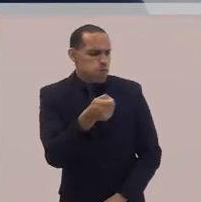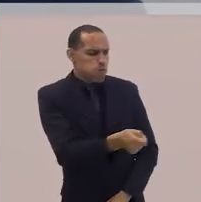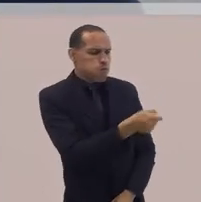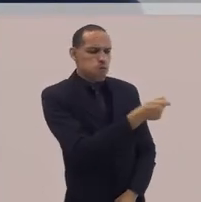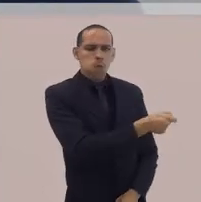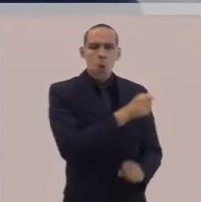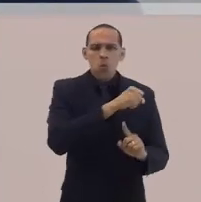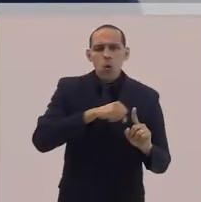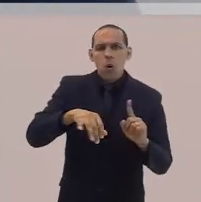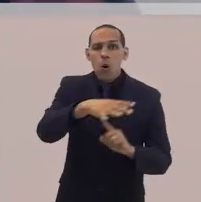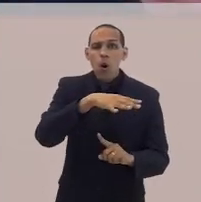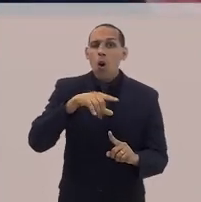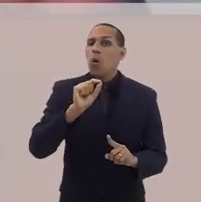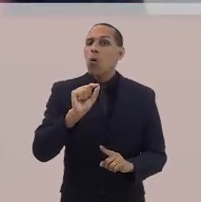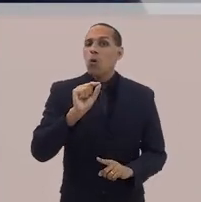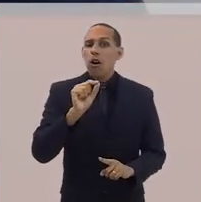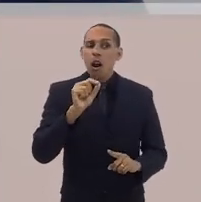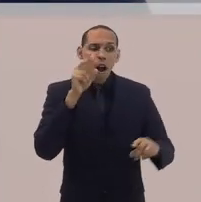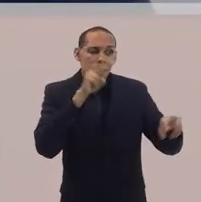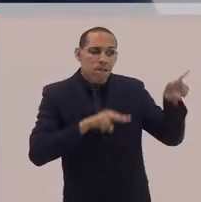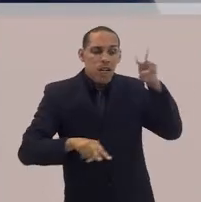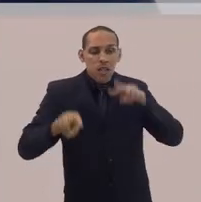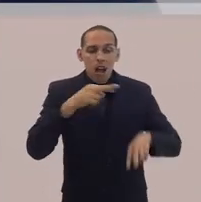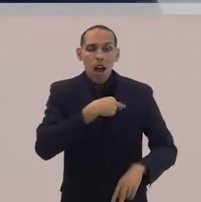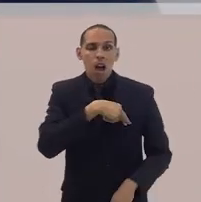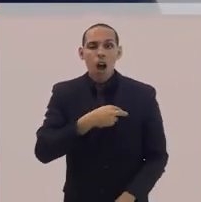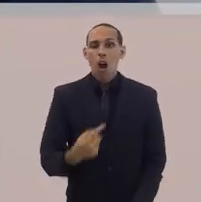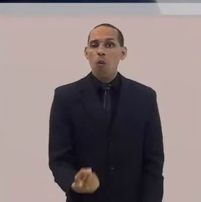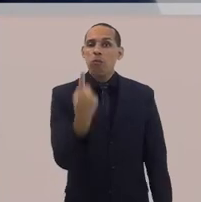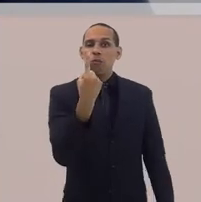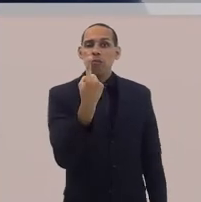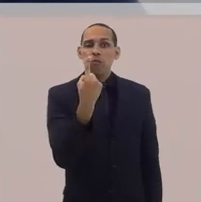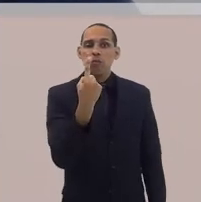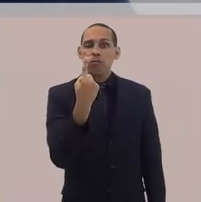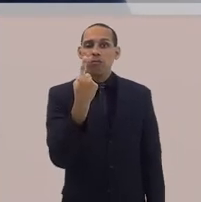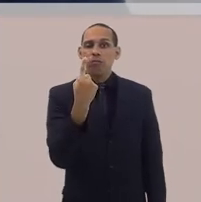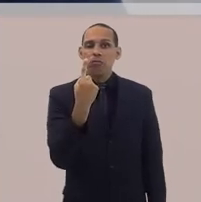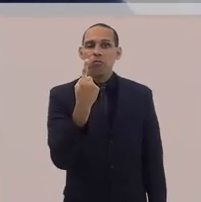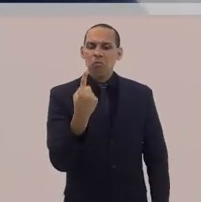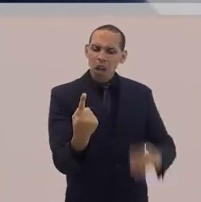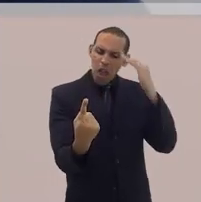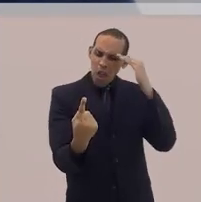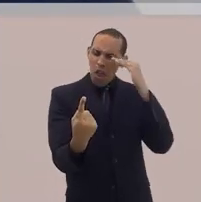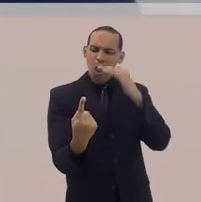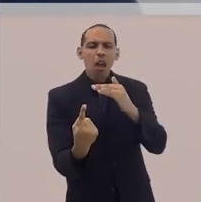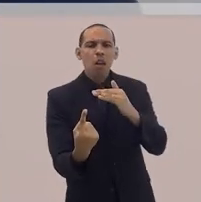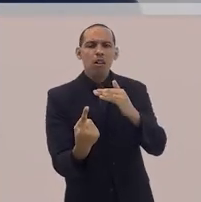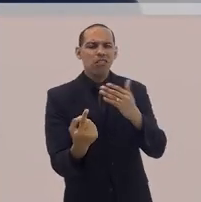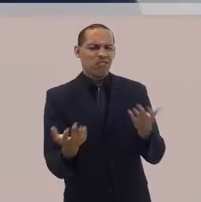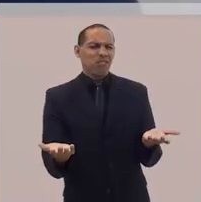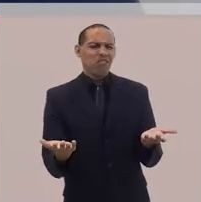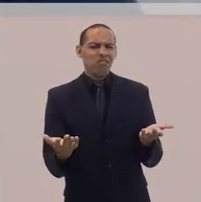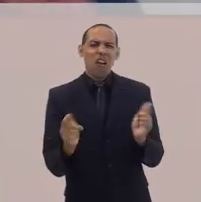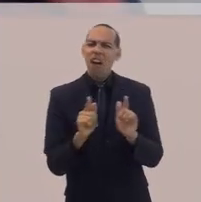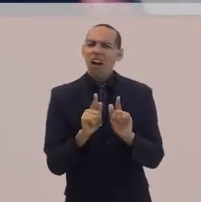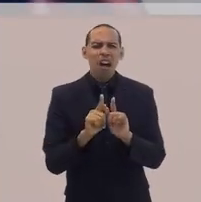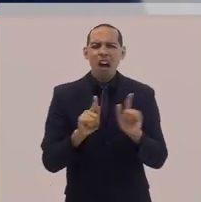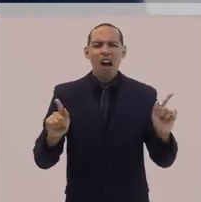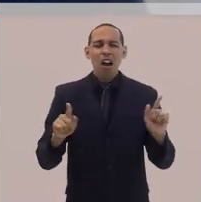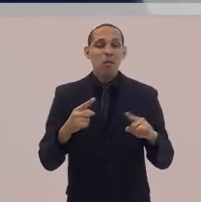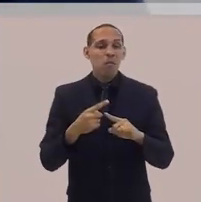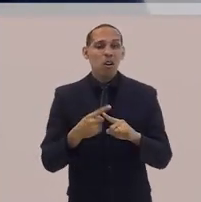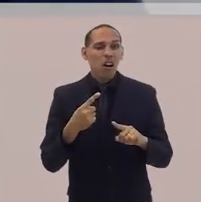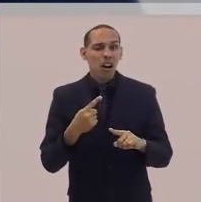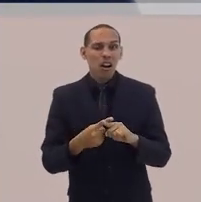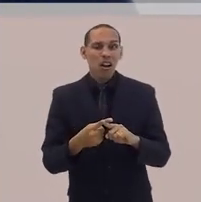da sociedade uma determinada visão religiosa. Isso, para mim, Natália, é muito grave. Porque fé,